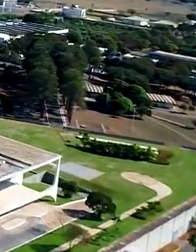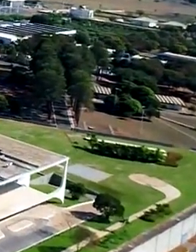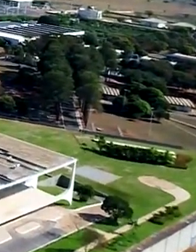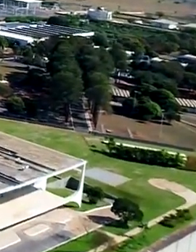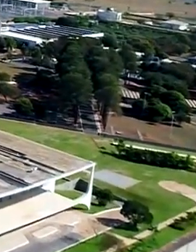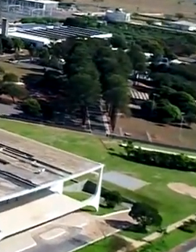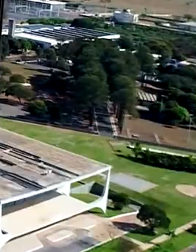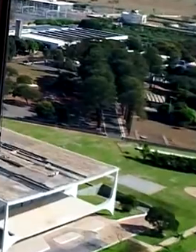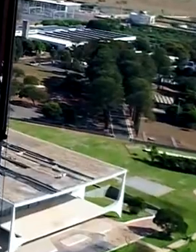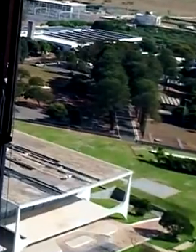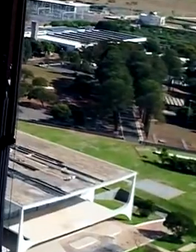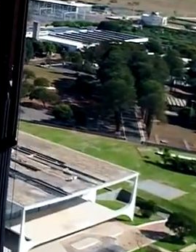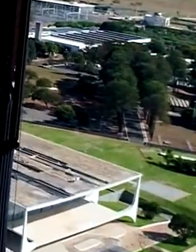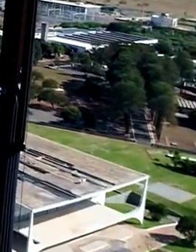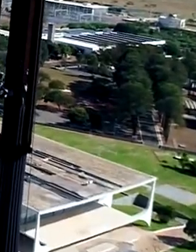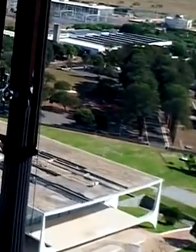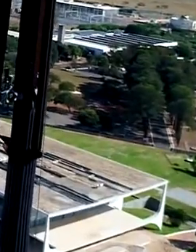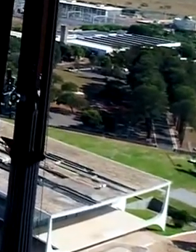E a gente fica